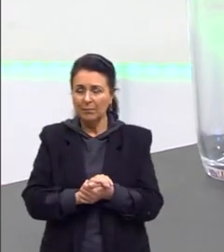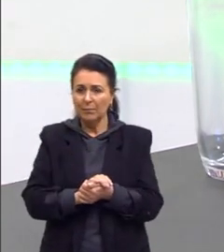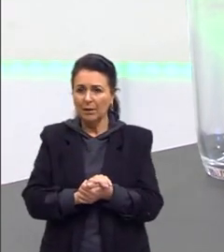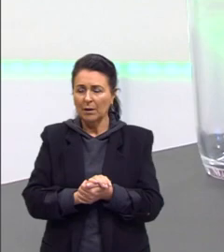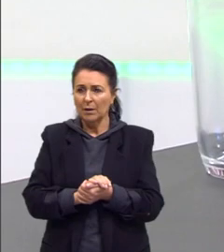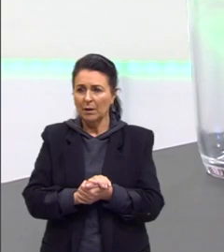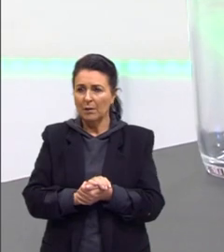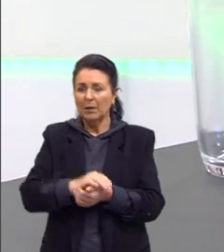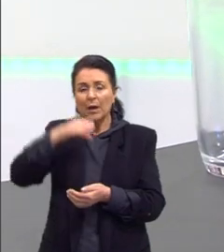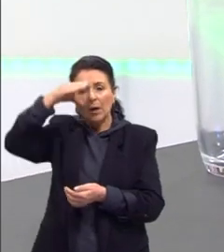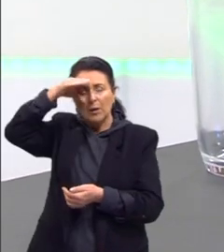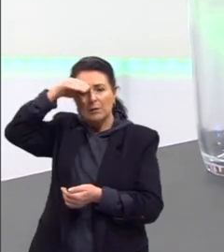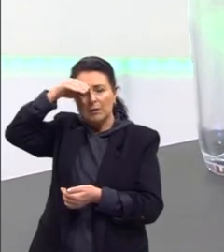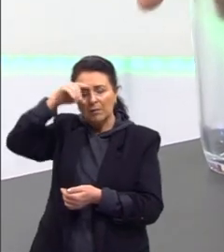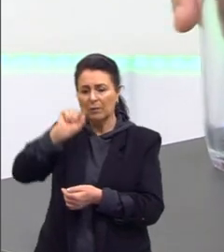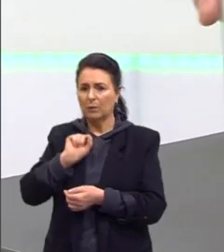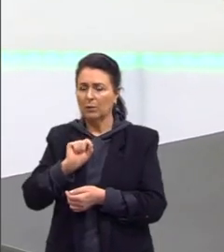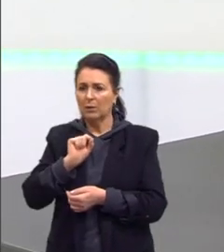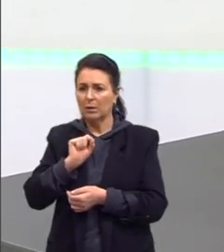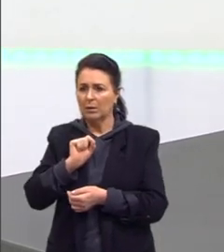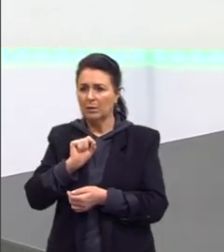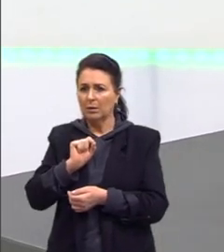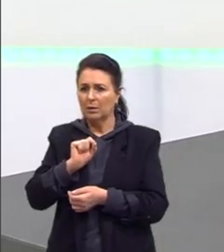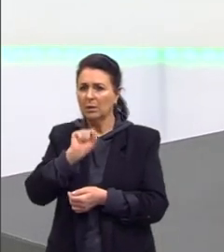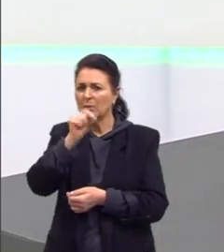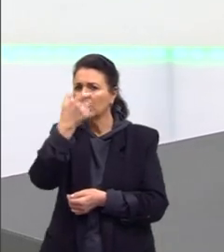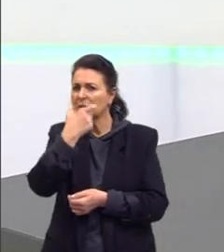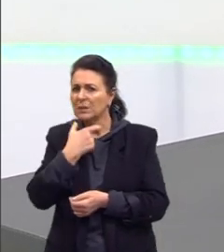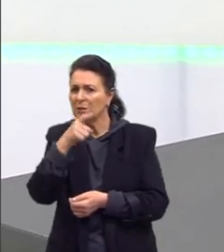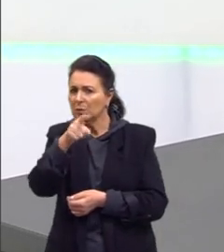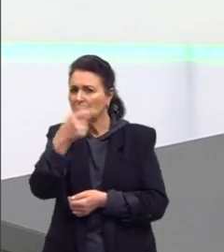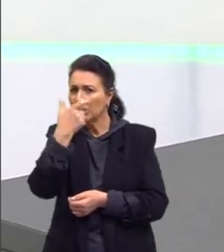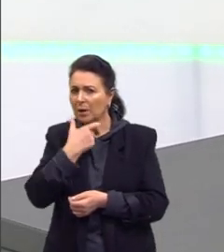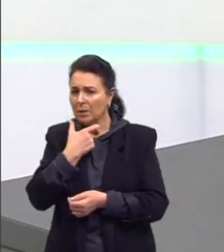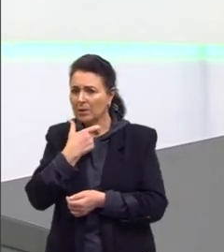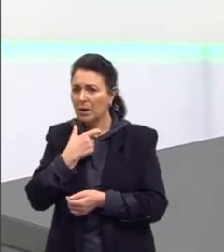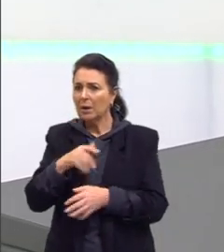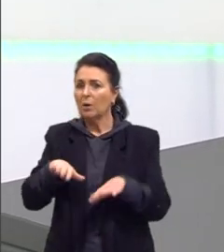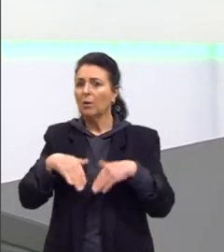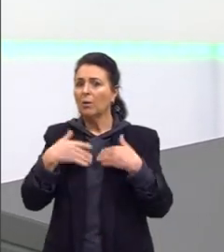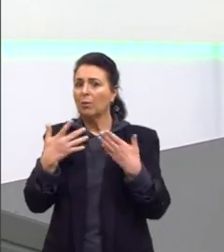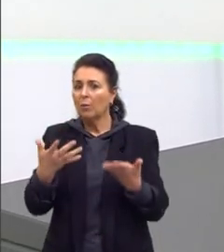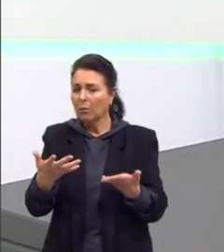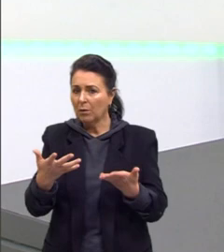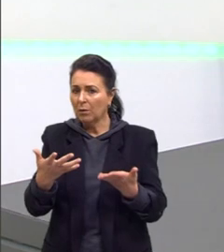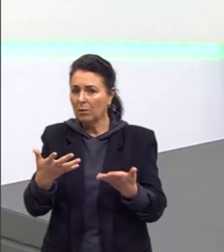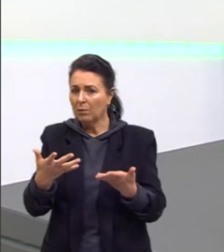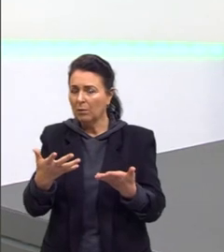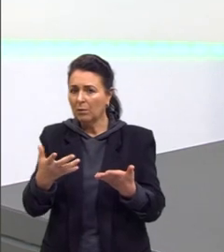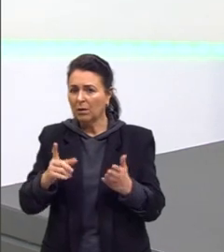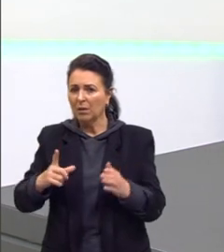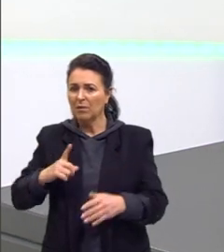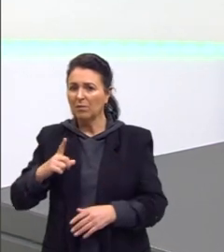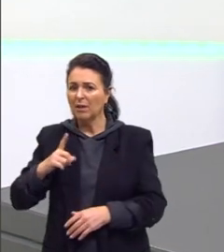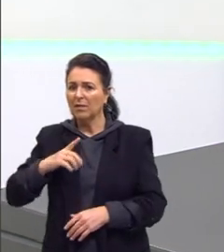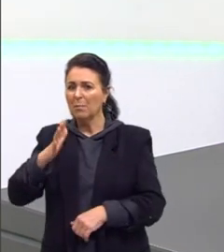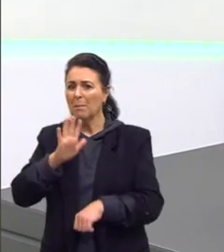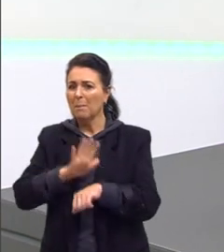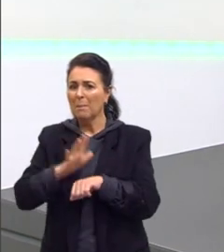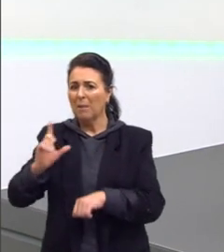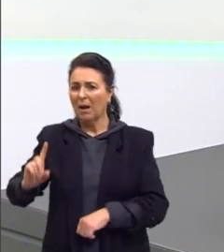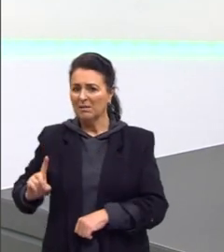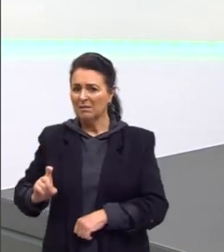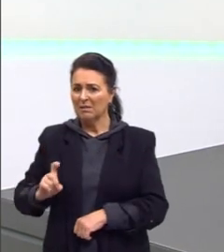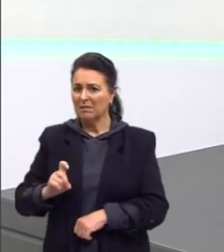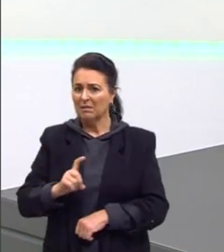Então, ele observava. Gente, o vocês acham? Qual que vai ter larva? Mais larva? Se eu deixar